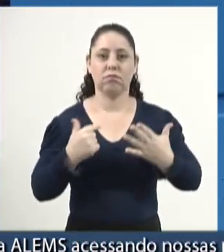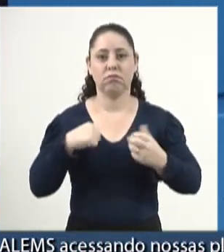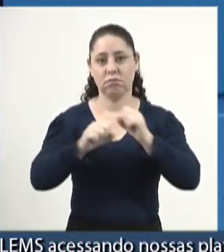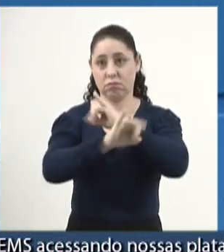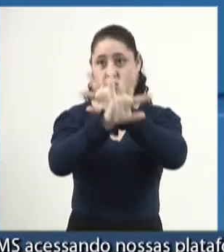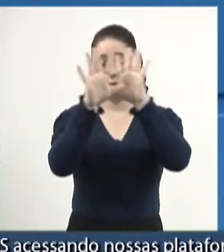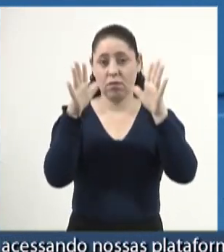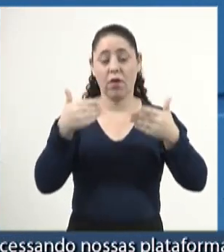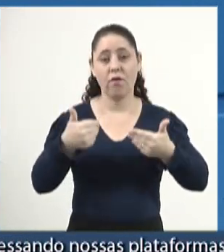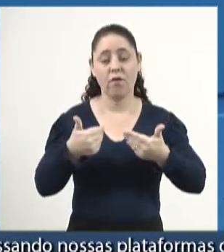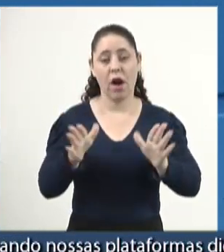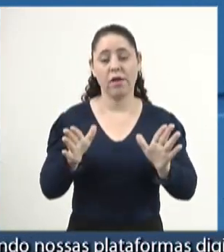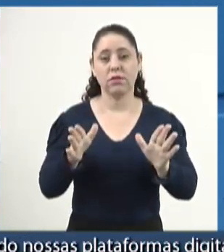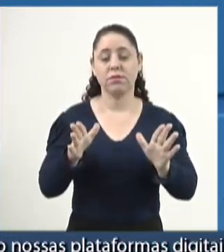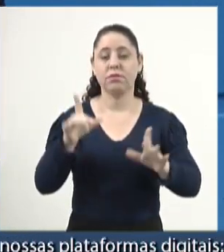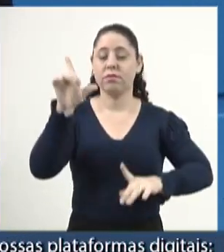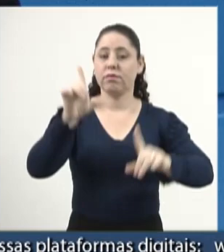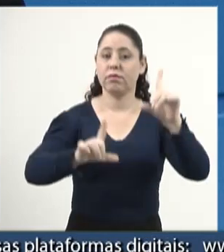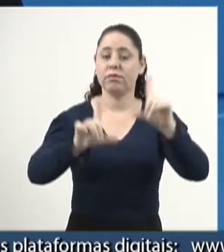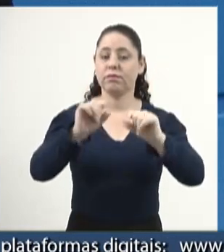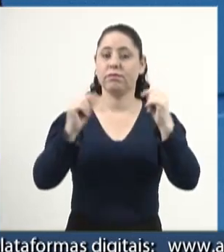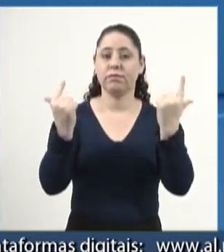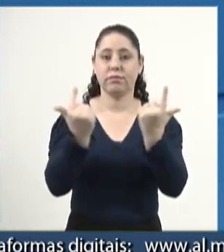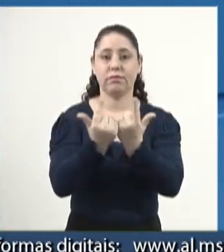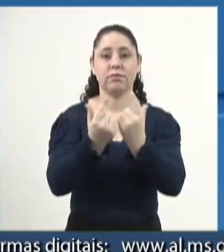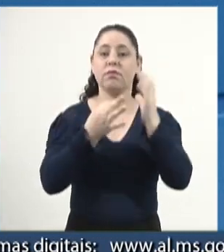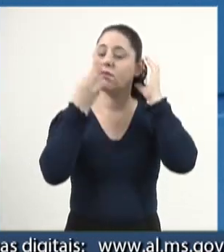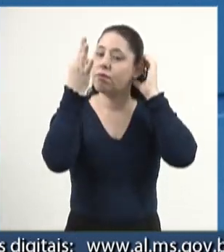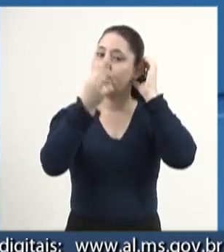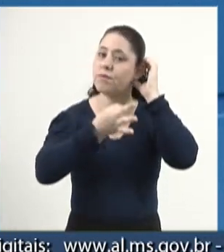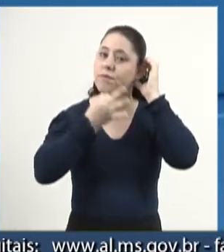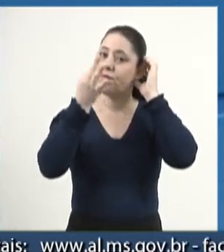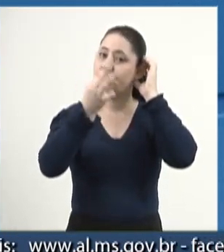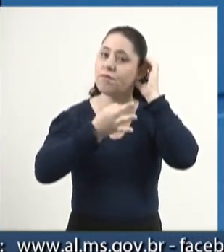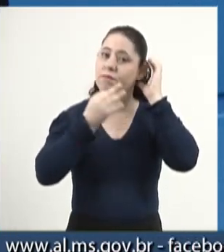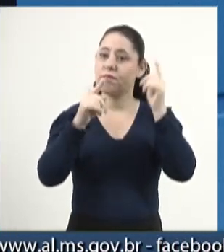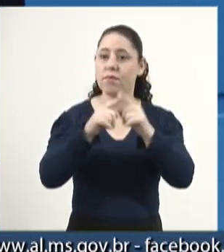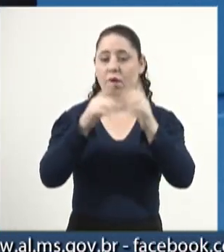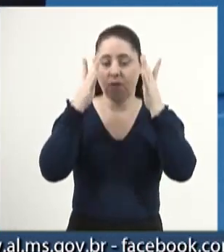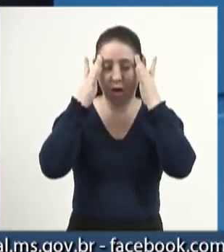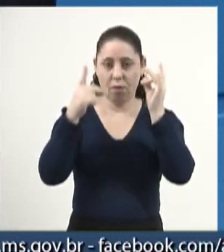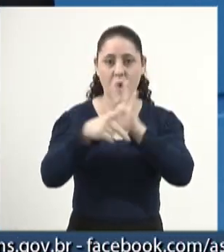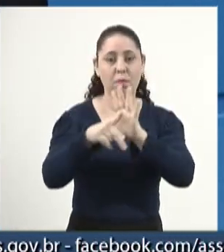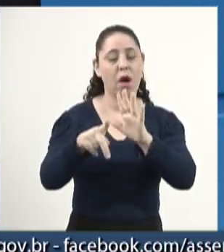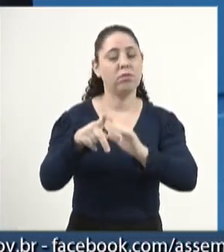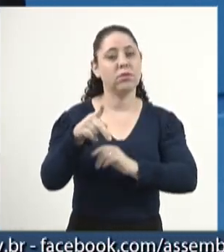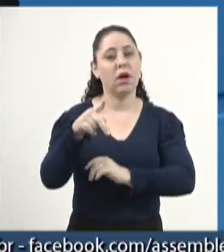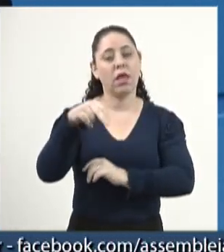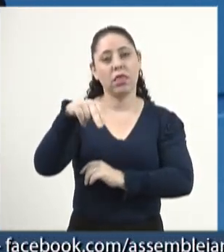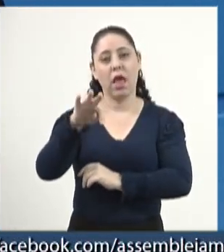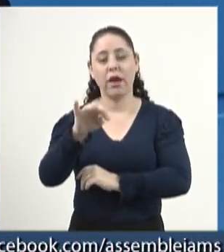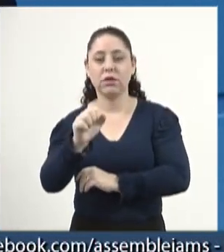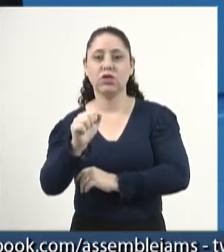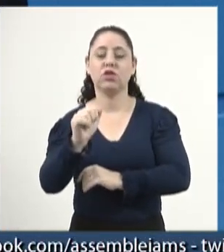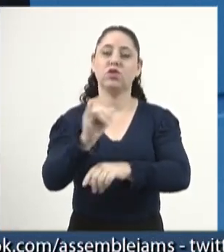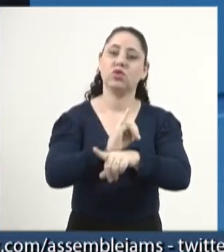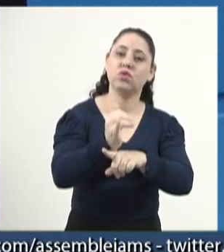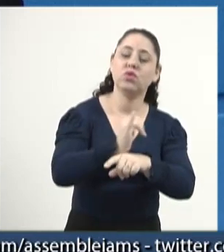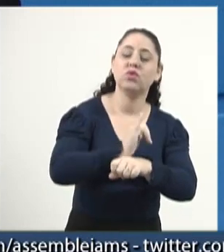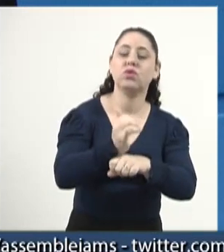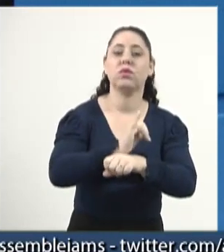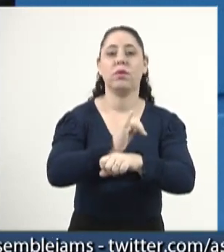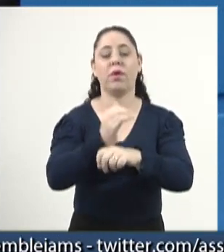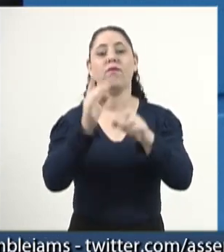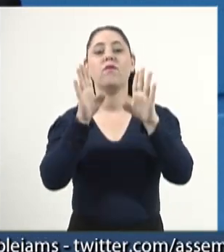transmissão ao vivo pela TV Assembleia, Rádio Assembleia e canais oficiais da Casa de Lei, no YouTube e no